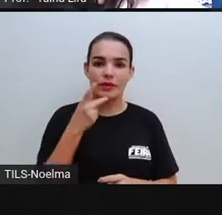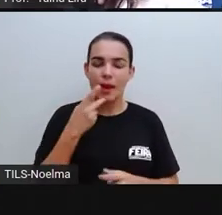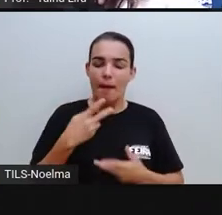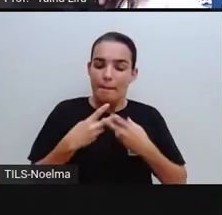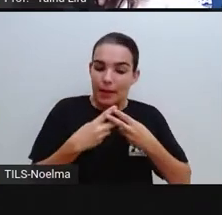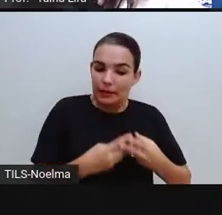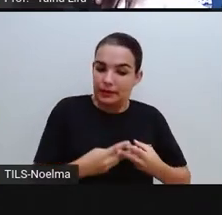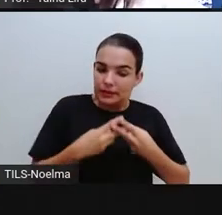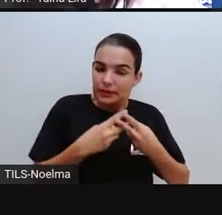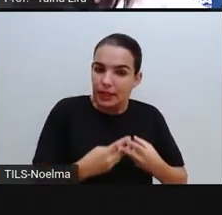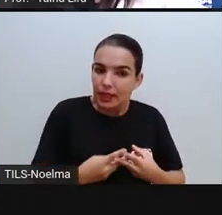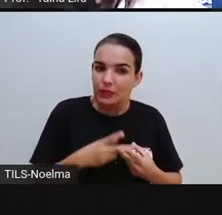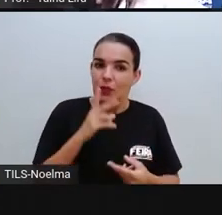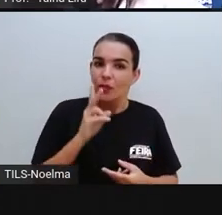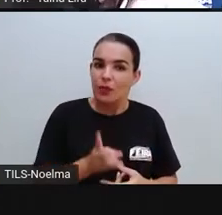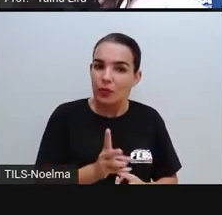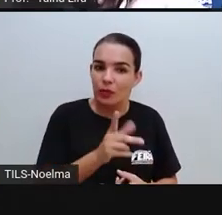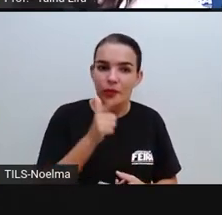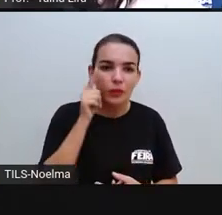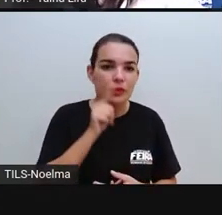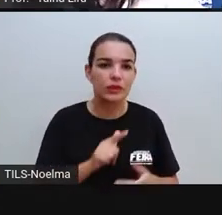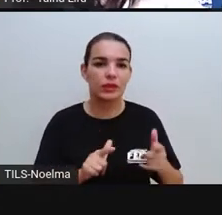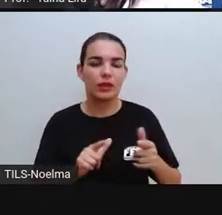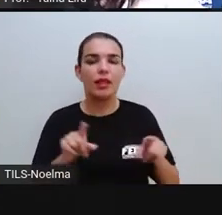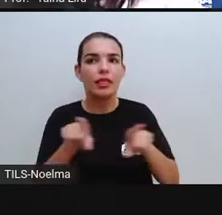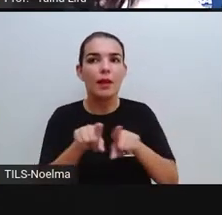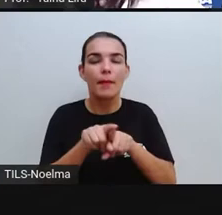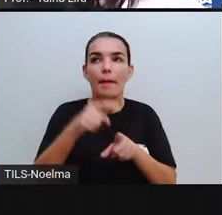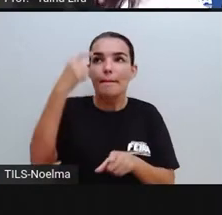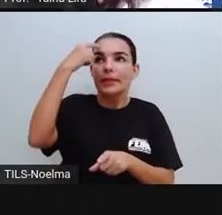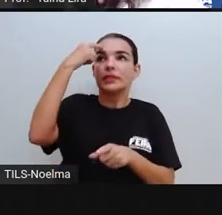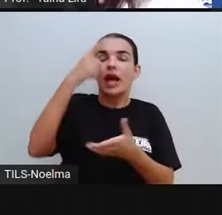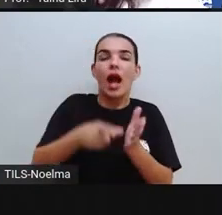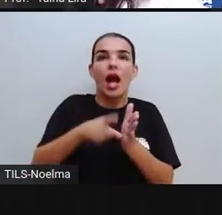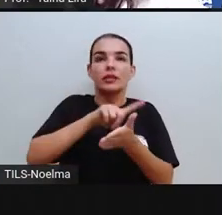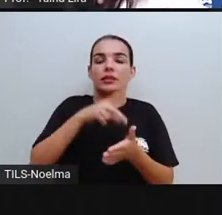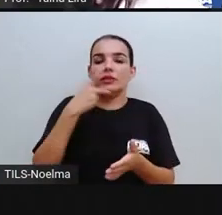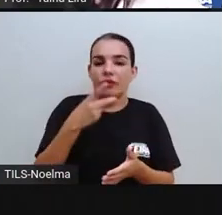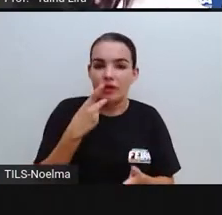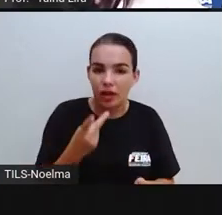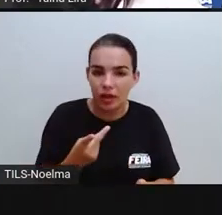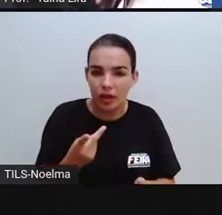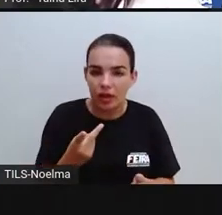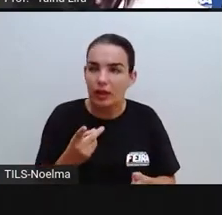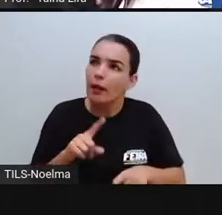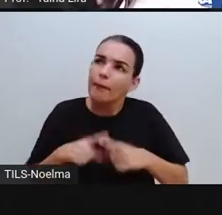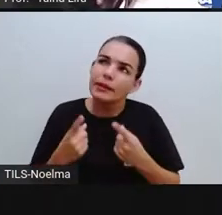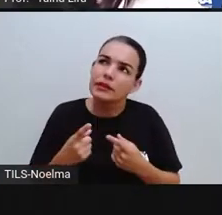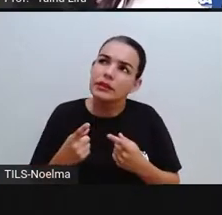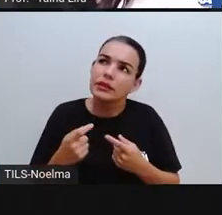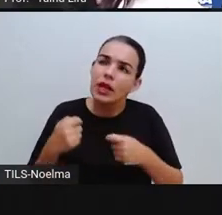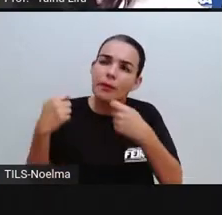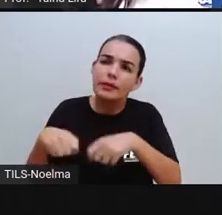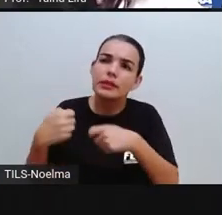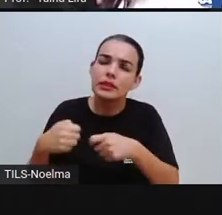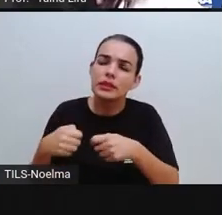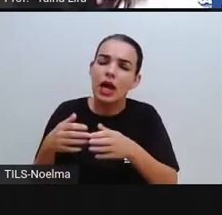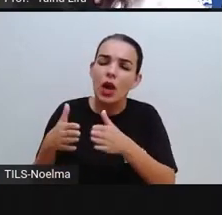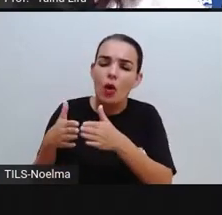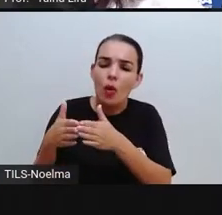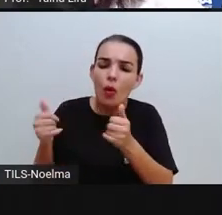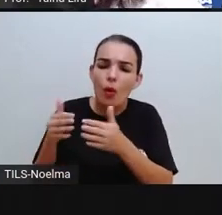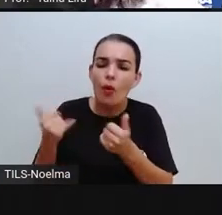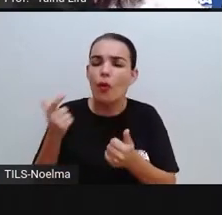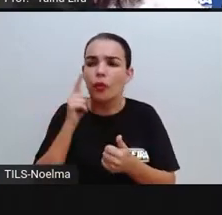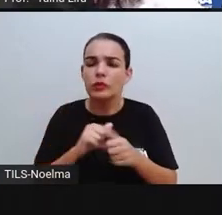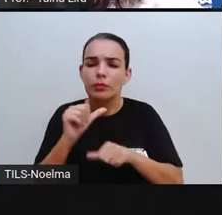paciente e começou a pensar antes de falar. Para conseguir essa mudança, ele contava até 10 quando estava